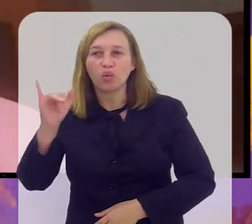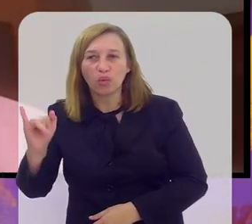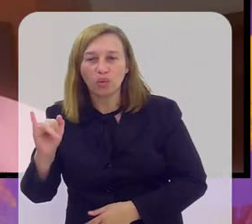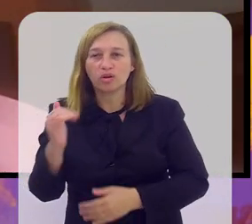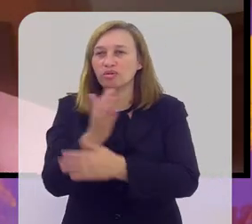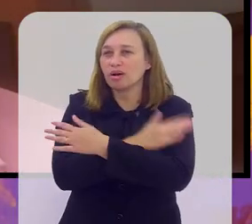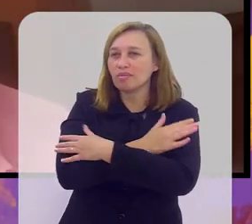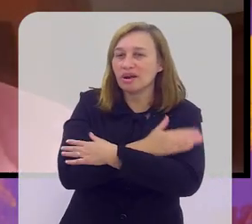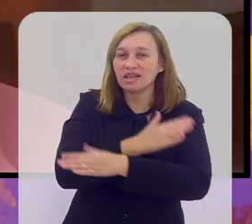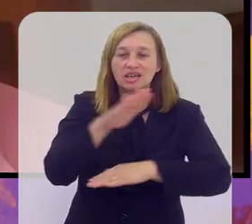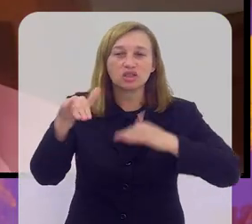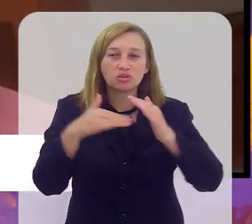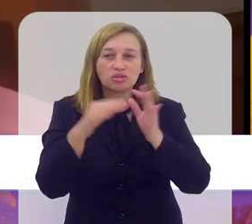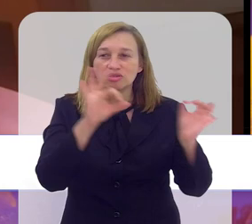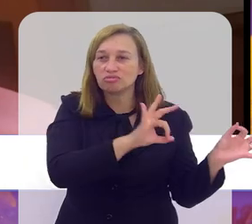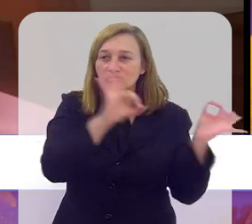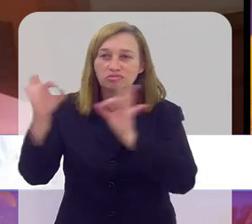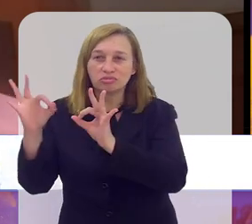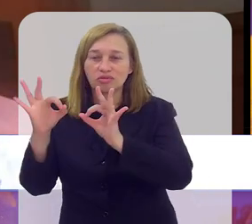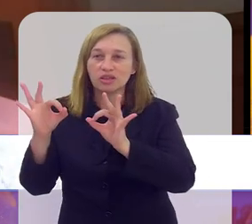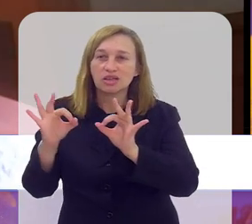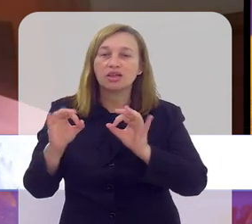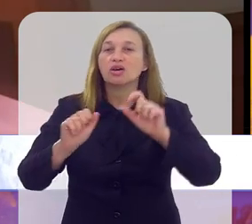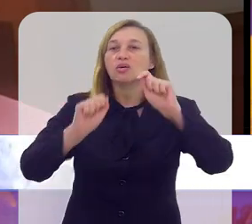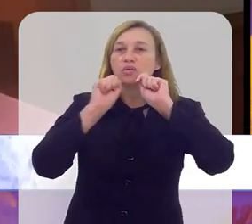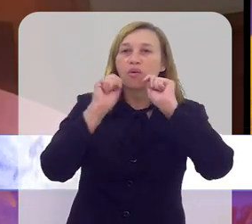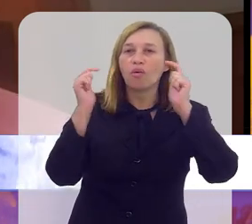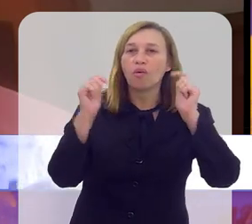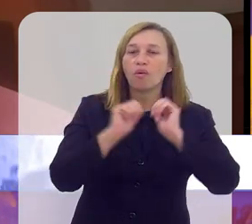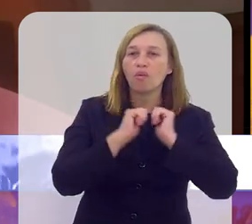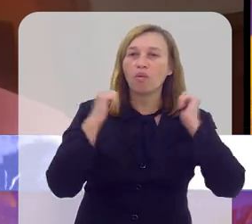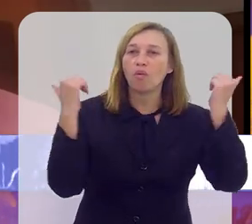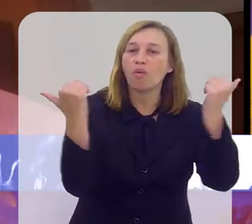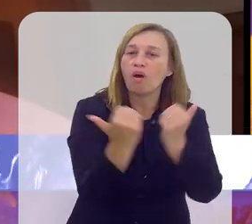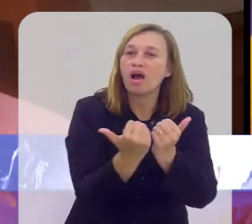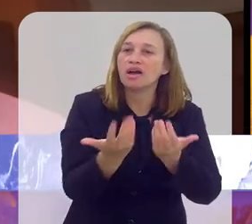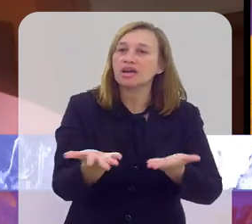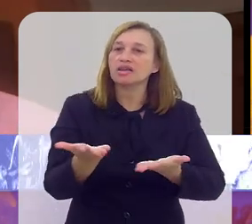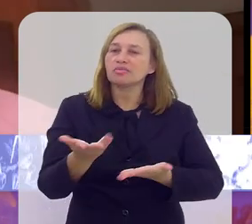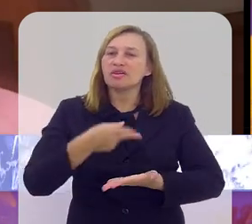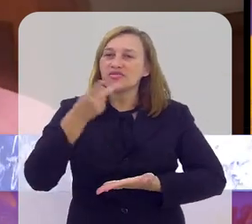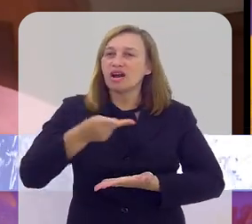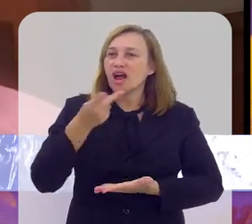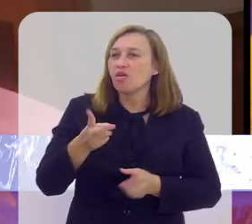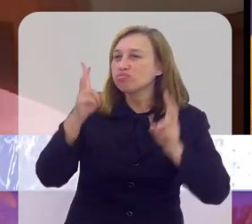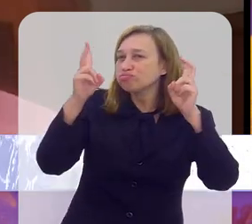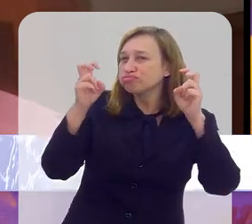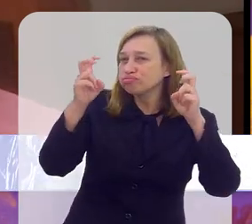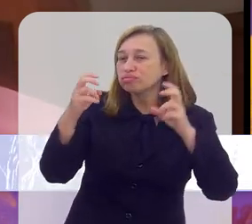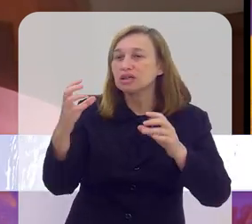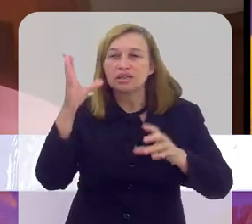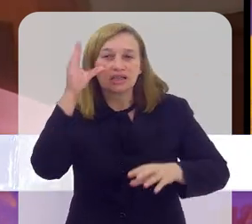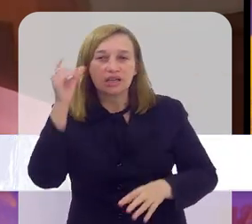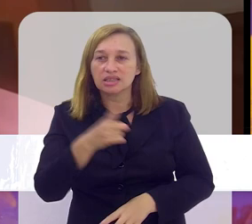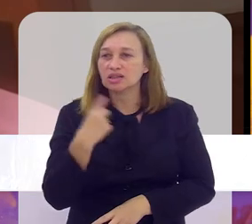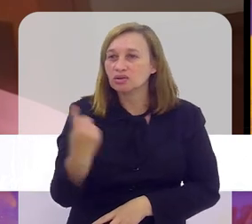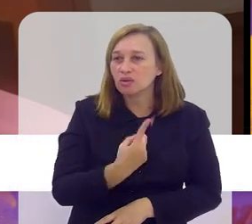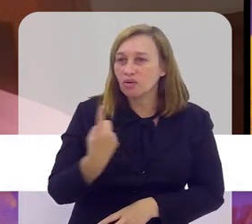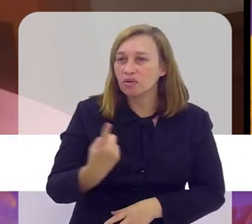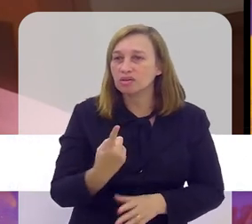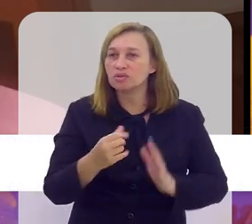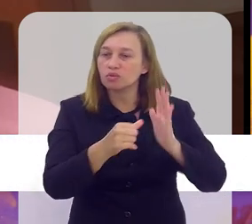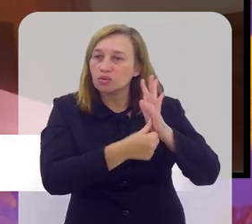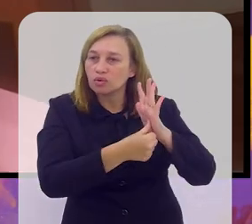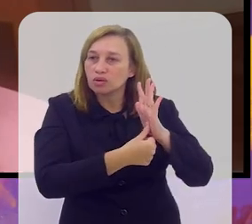Tolomeu. Um abraço a quem está conectado com a gente aqui no Arena Esportiva. Para falar de seleção brasileira, que sempre é um assunto que interessa muita gente. A seleção